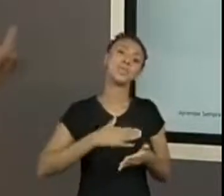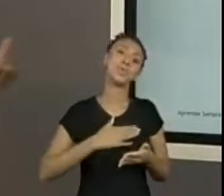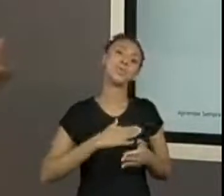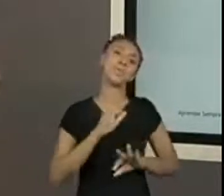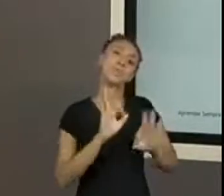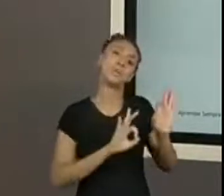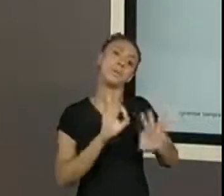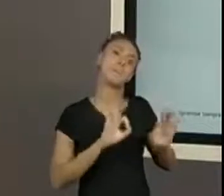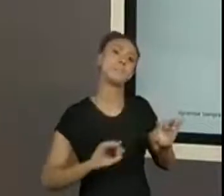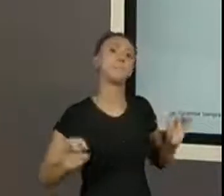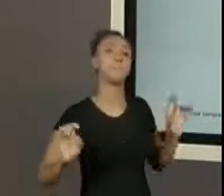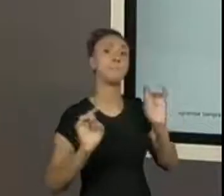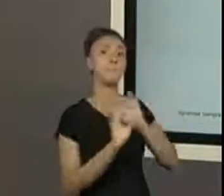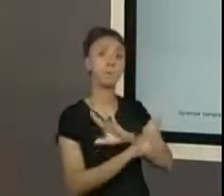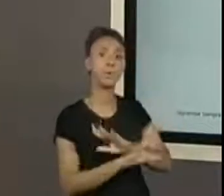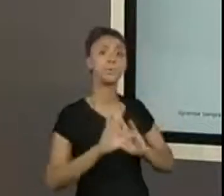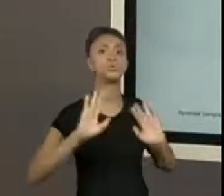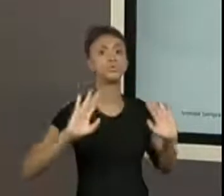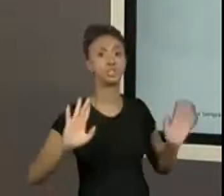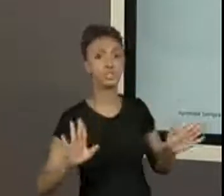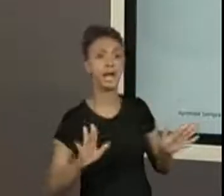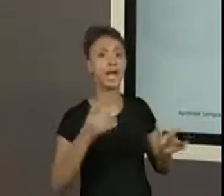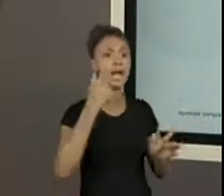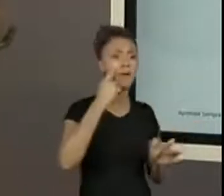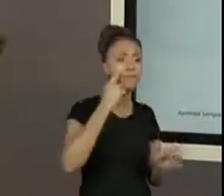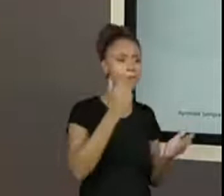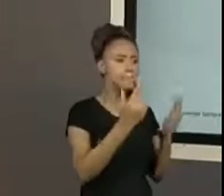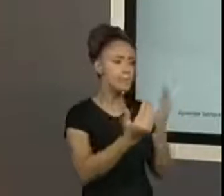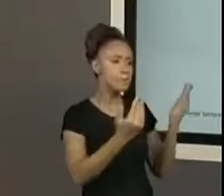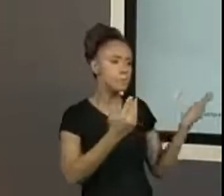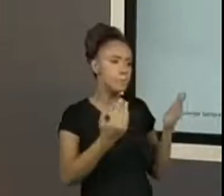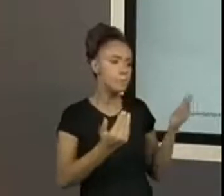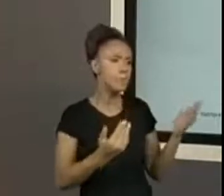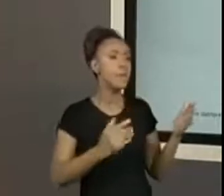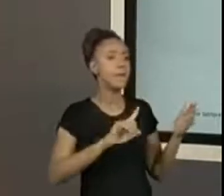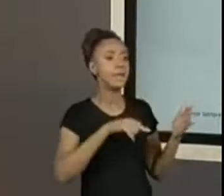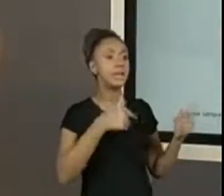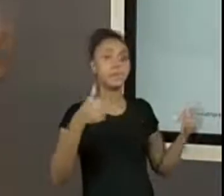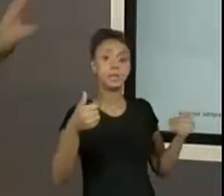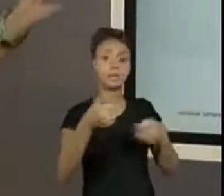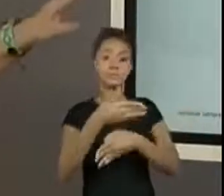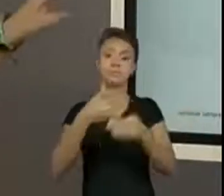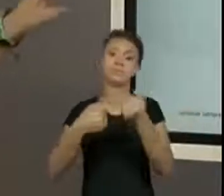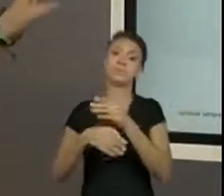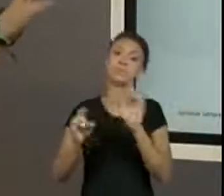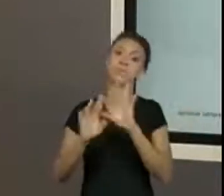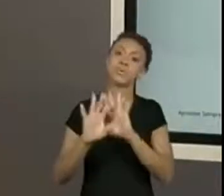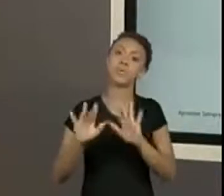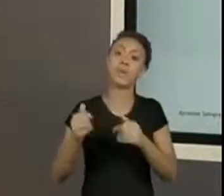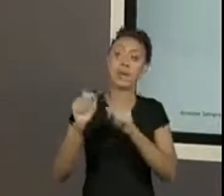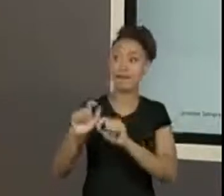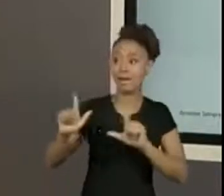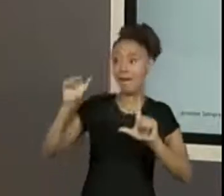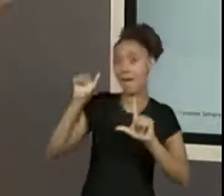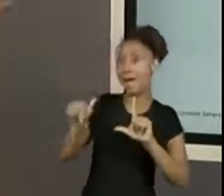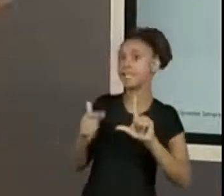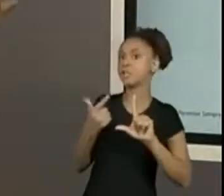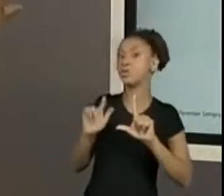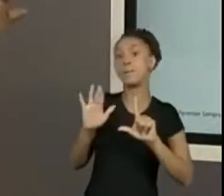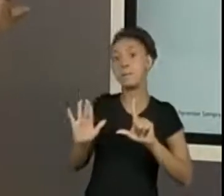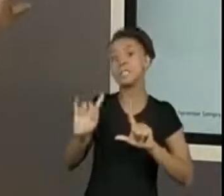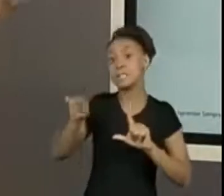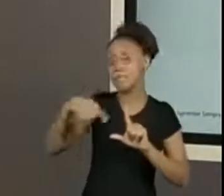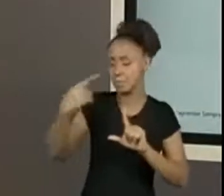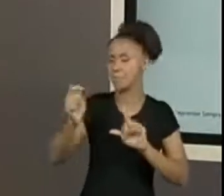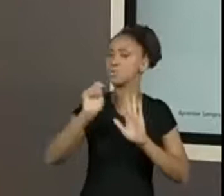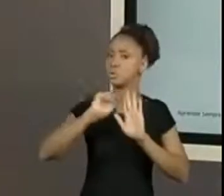teve um processo de preparação, de ser avaliado, de ser tudo encaminhado para não ter problema. Então, não vai aparecer escrito. A gente pode escrever